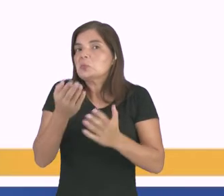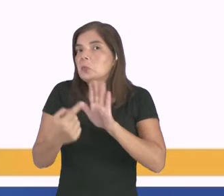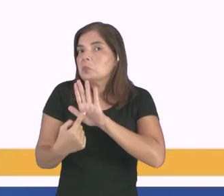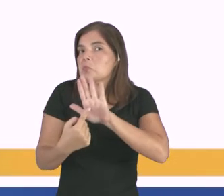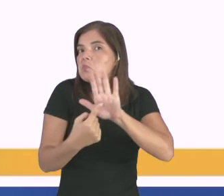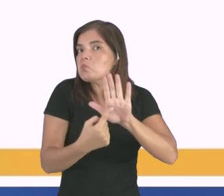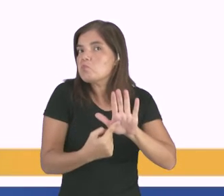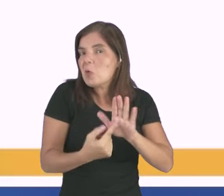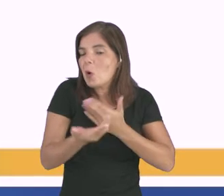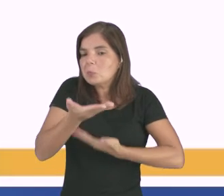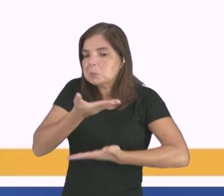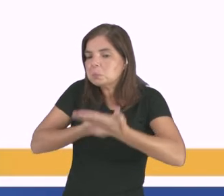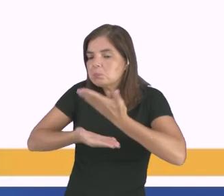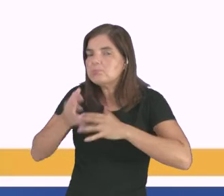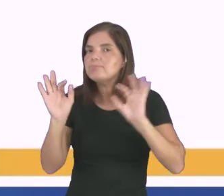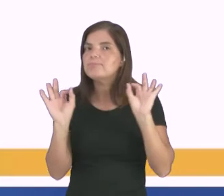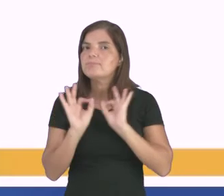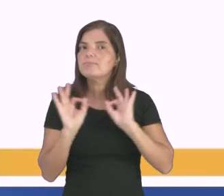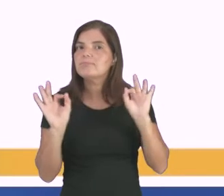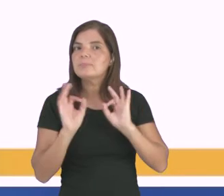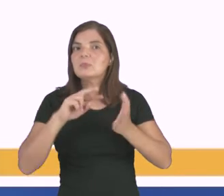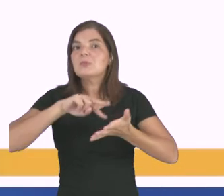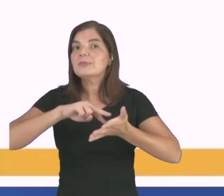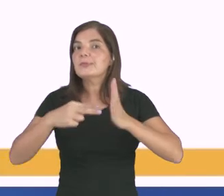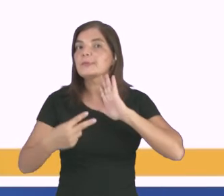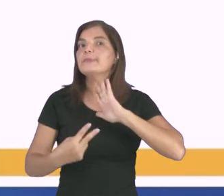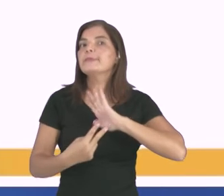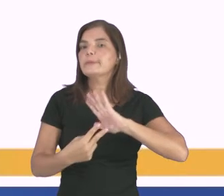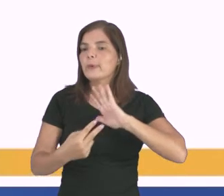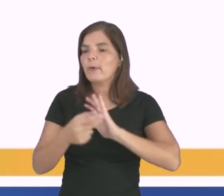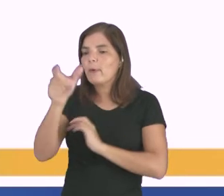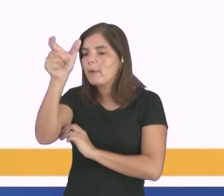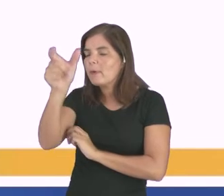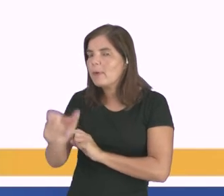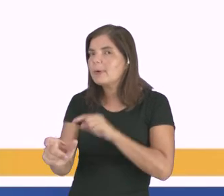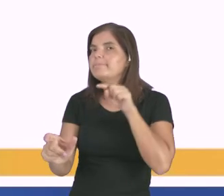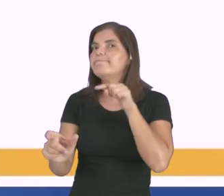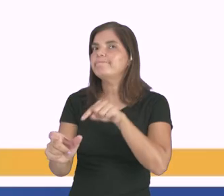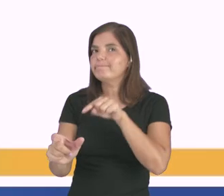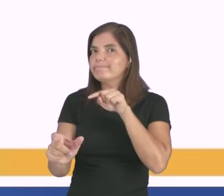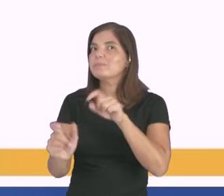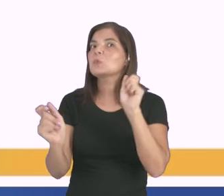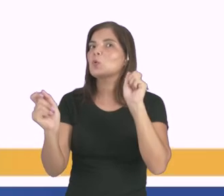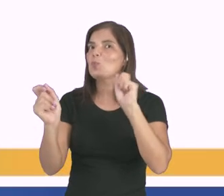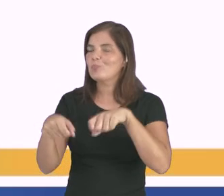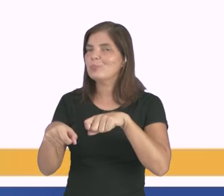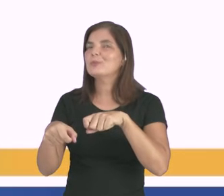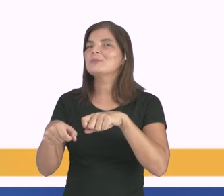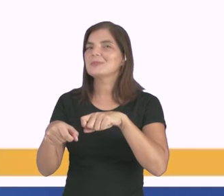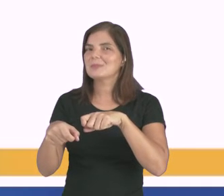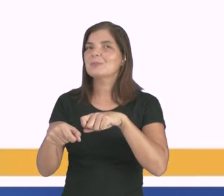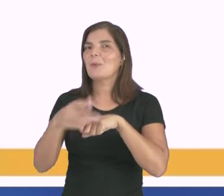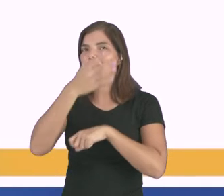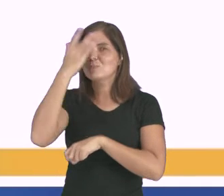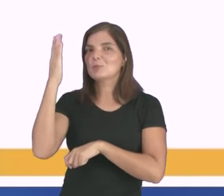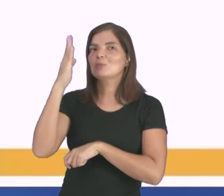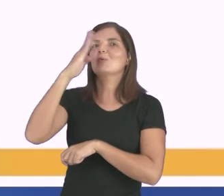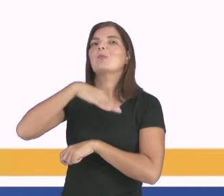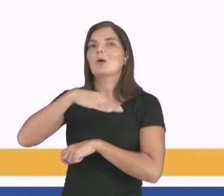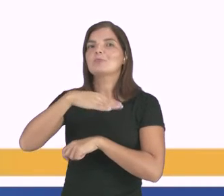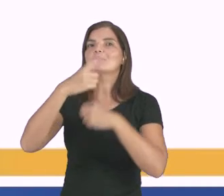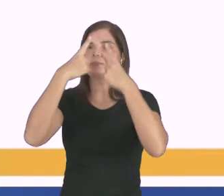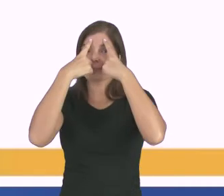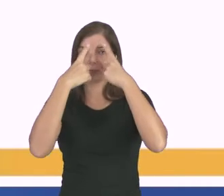demonstrou muita sociabilidade, então, isso é sinal de que aquela pessoa possa também estar praticando essa